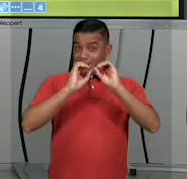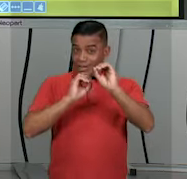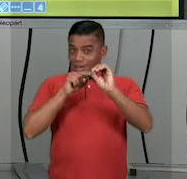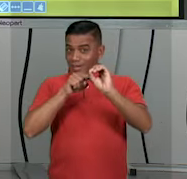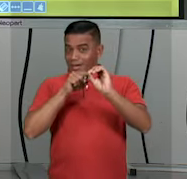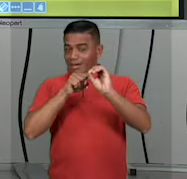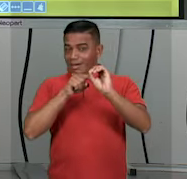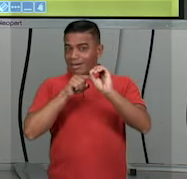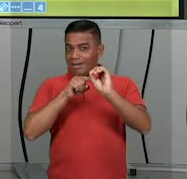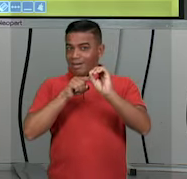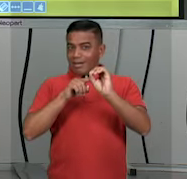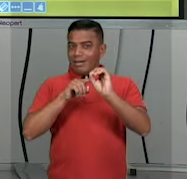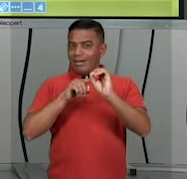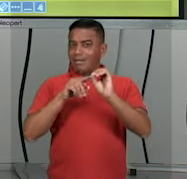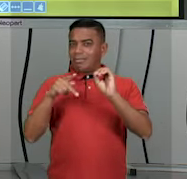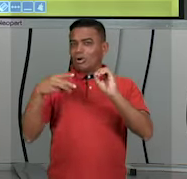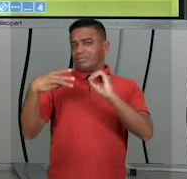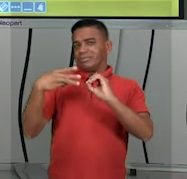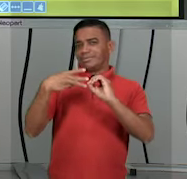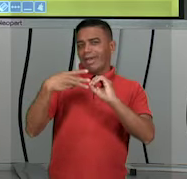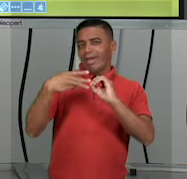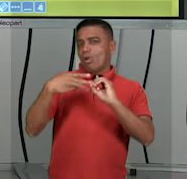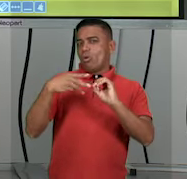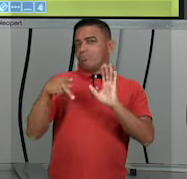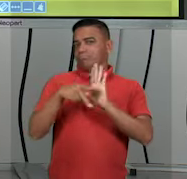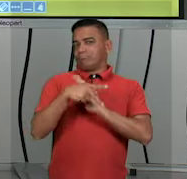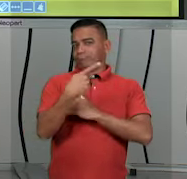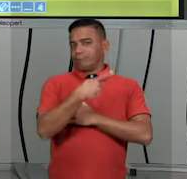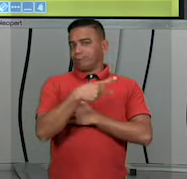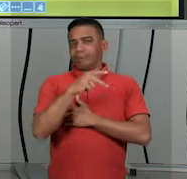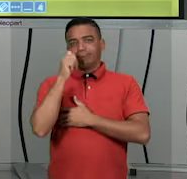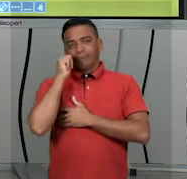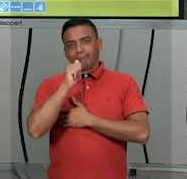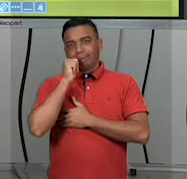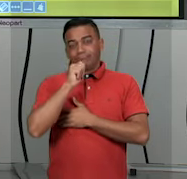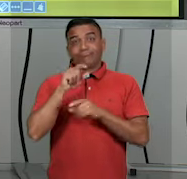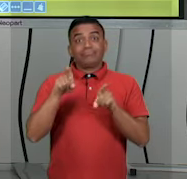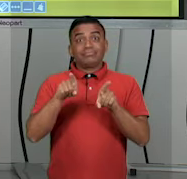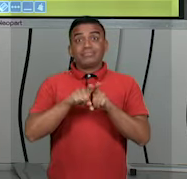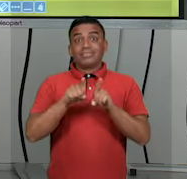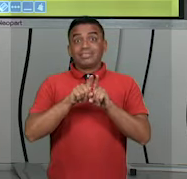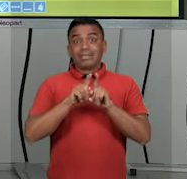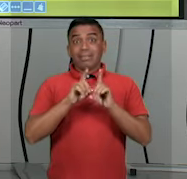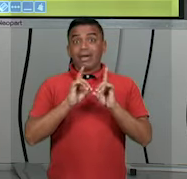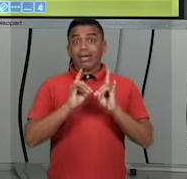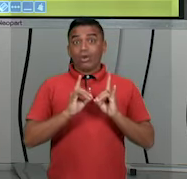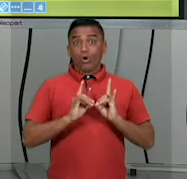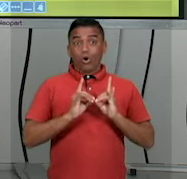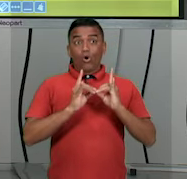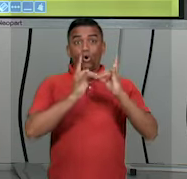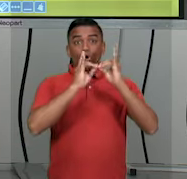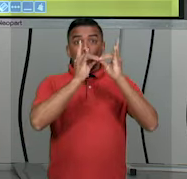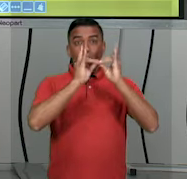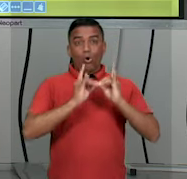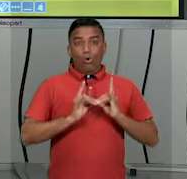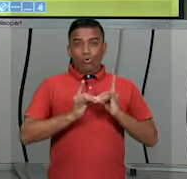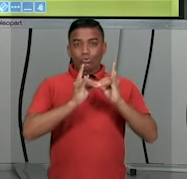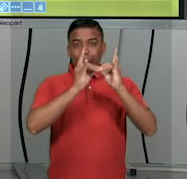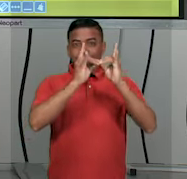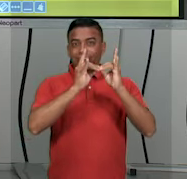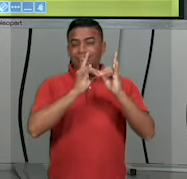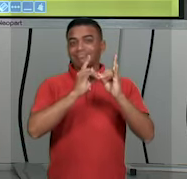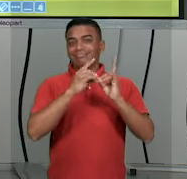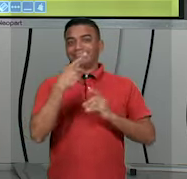que são as células de reprodução, também produzem hormônios femininos. E a